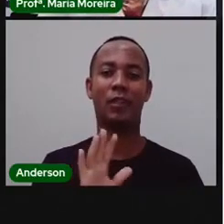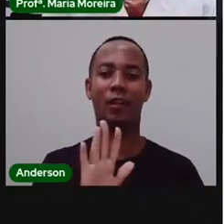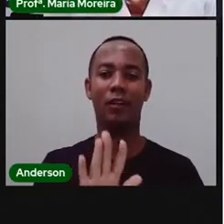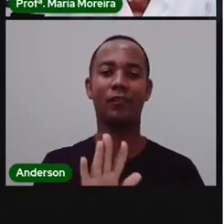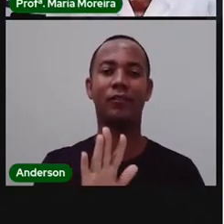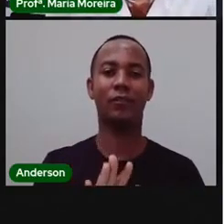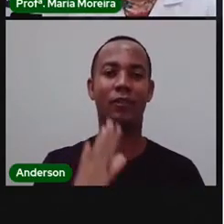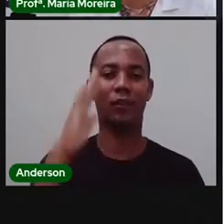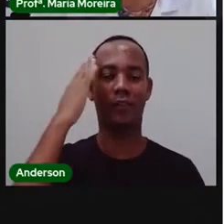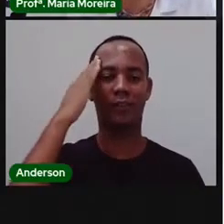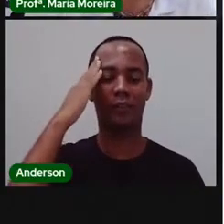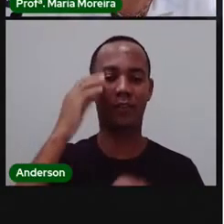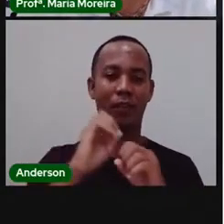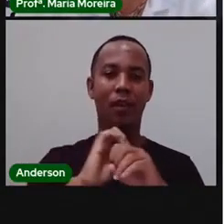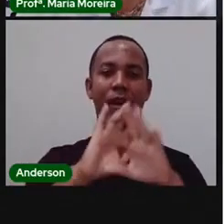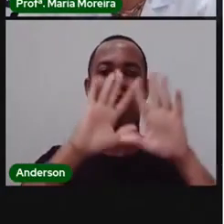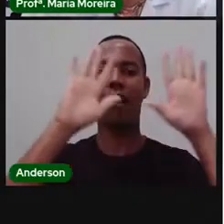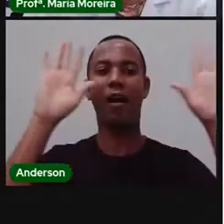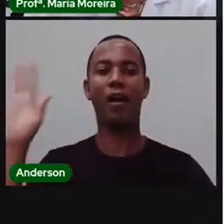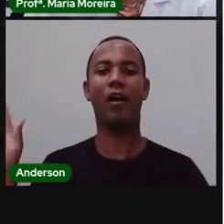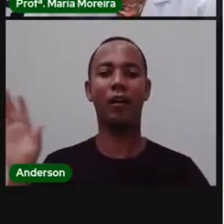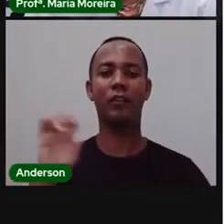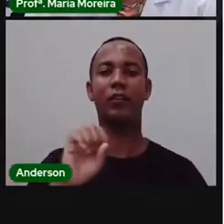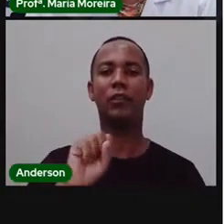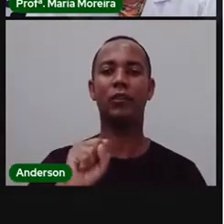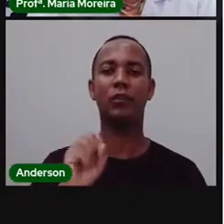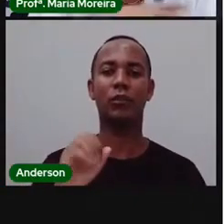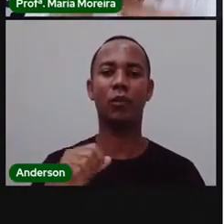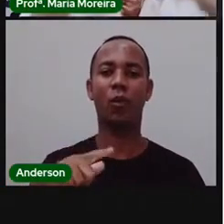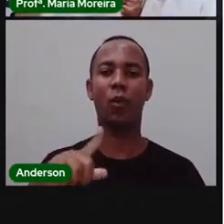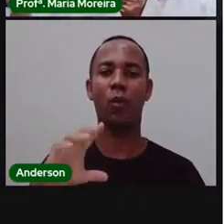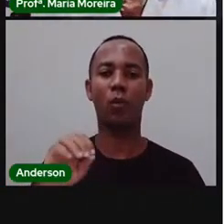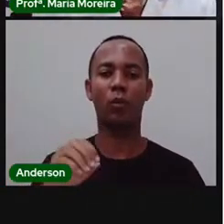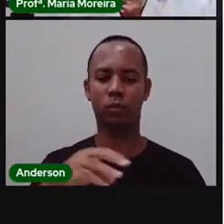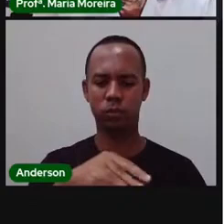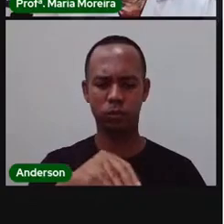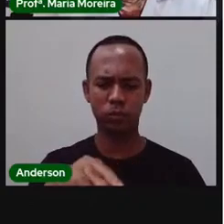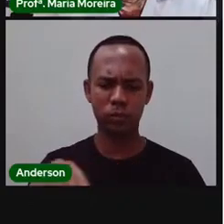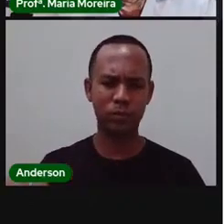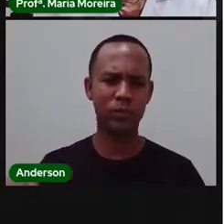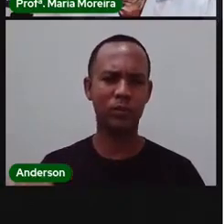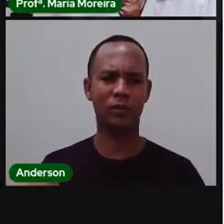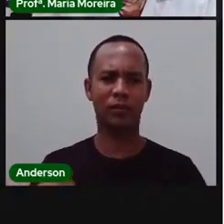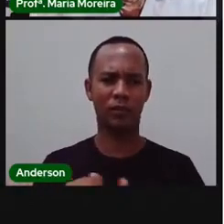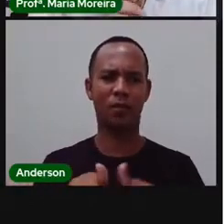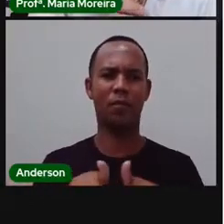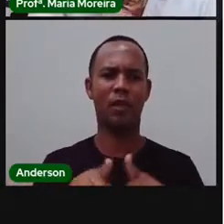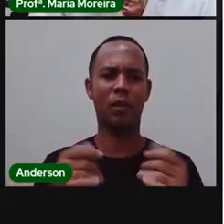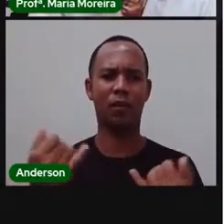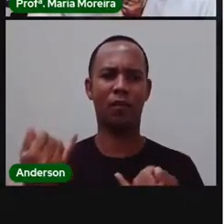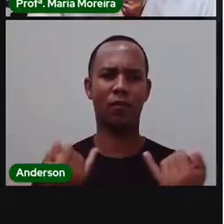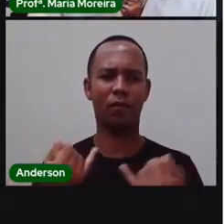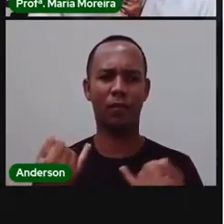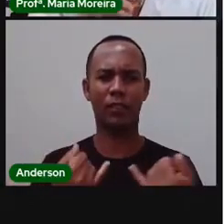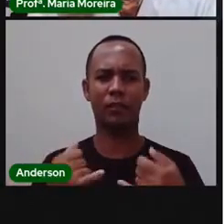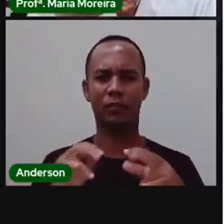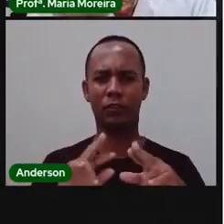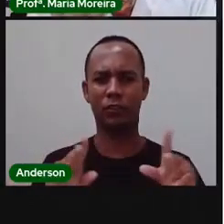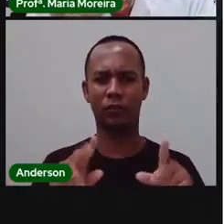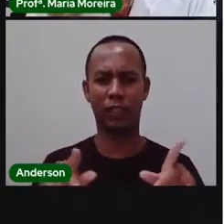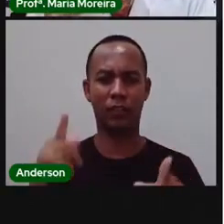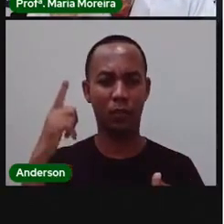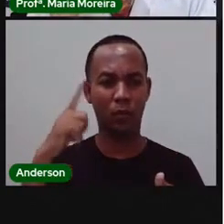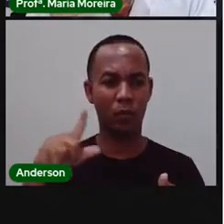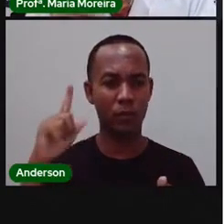da importância do solo e nesse emaranhado de informações que vocês receberam? Se de fato vocês